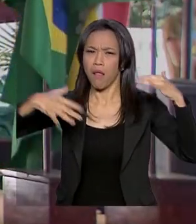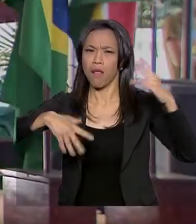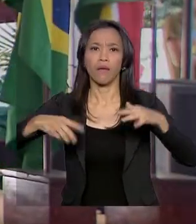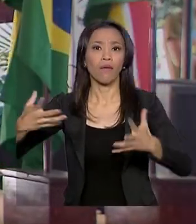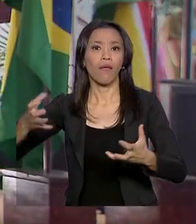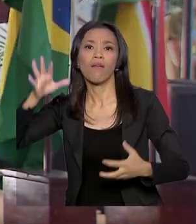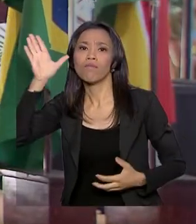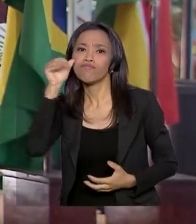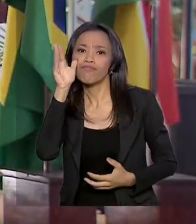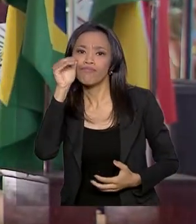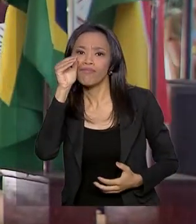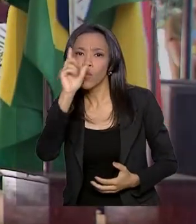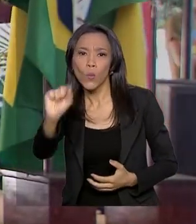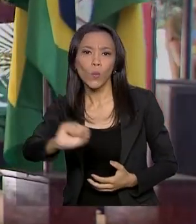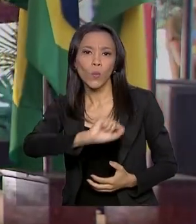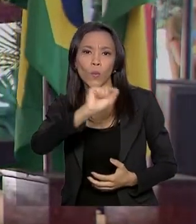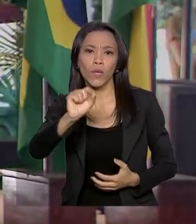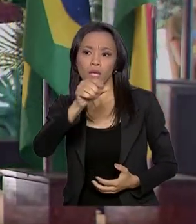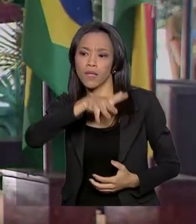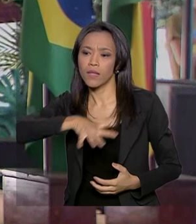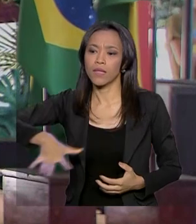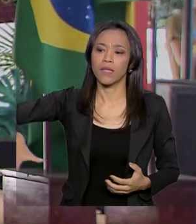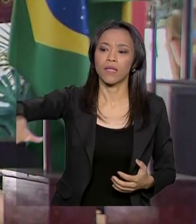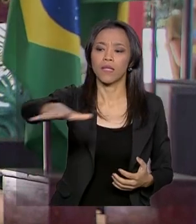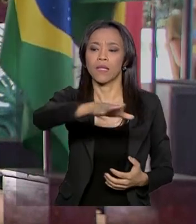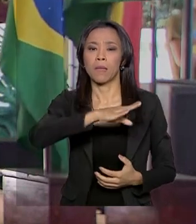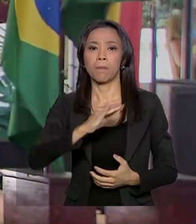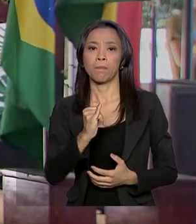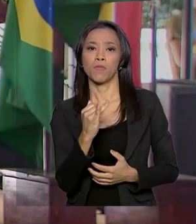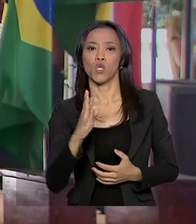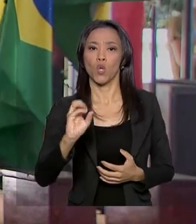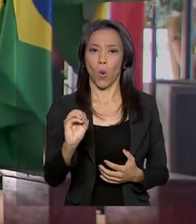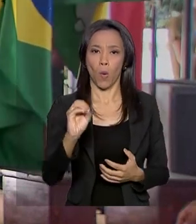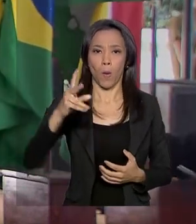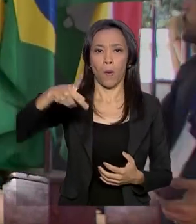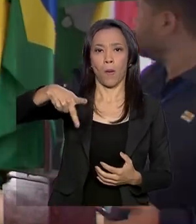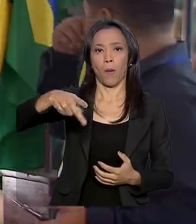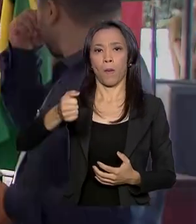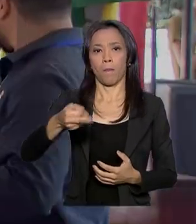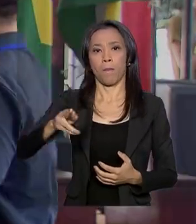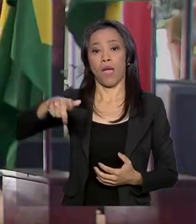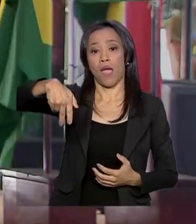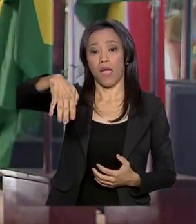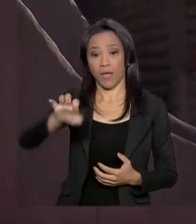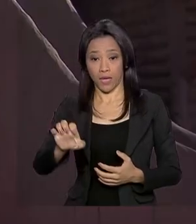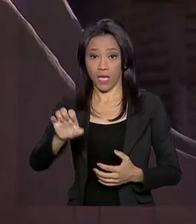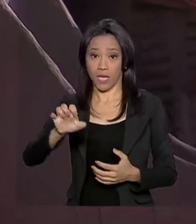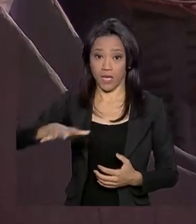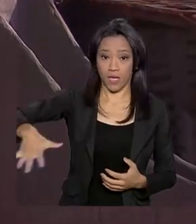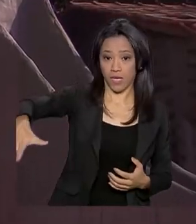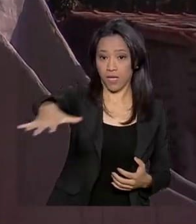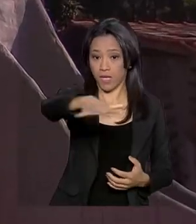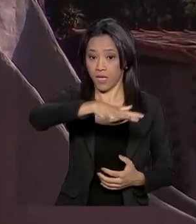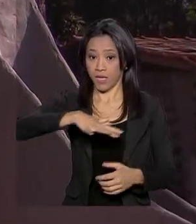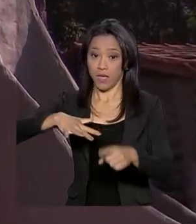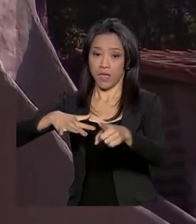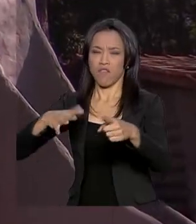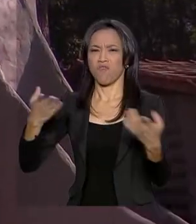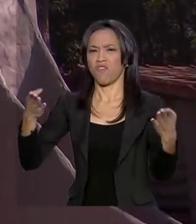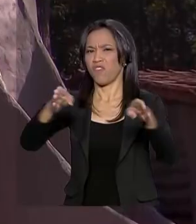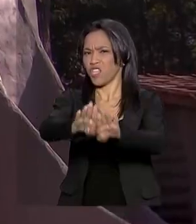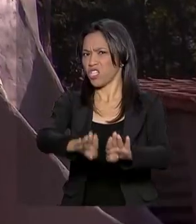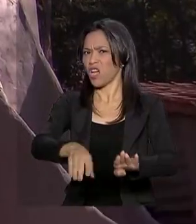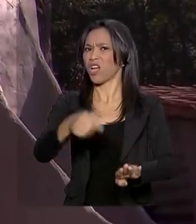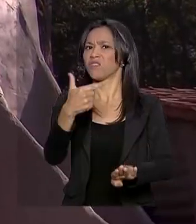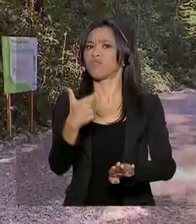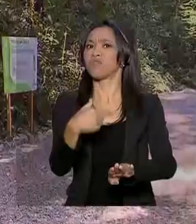a reinauguração do Bioparque da Amazônia. Esse espaço, que antes era conhecido como Parque Zoolotânico Municipal, ficou fechado por